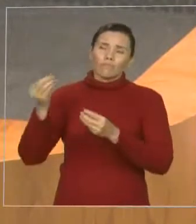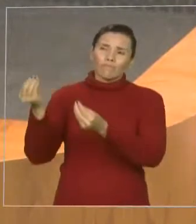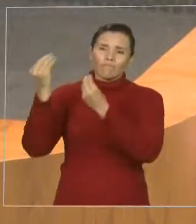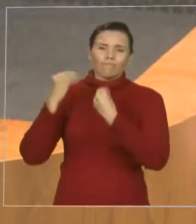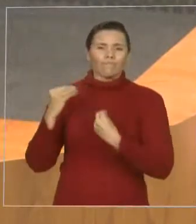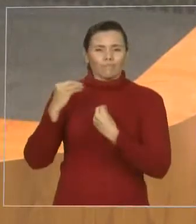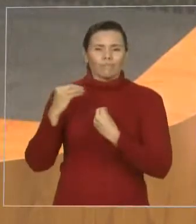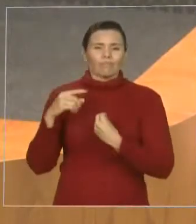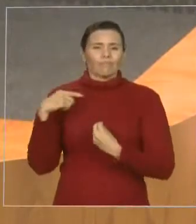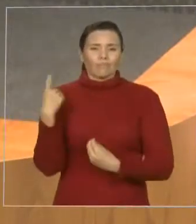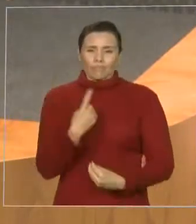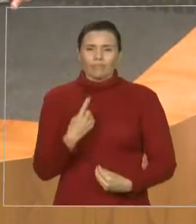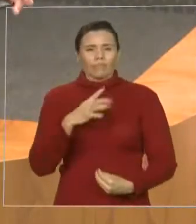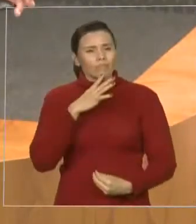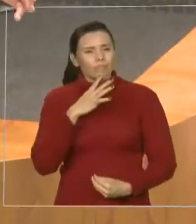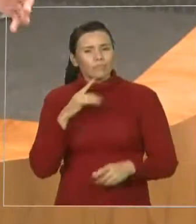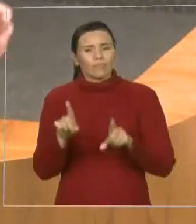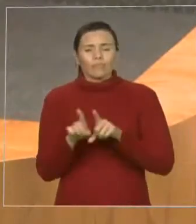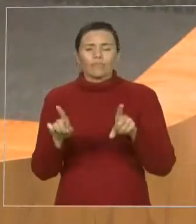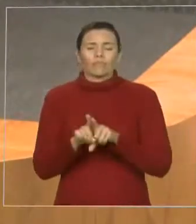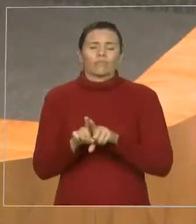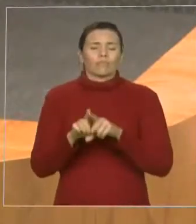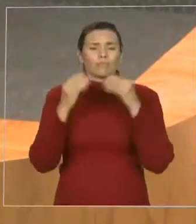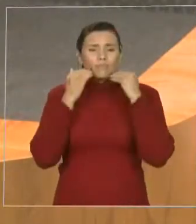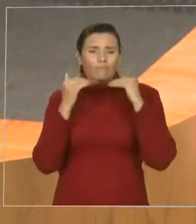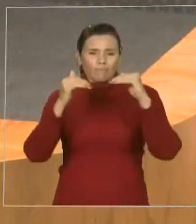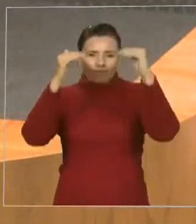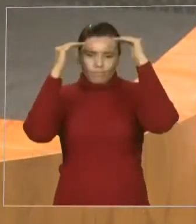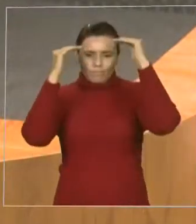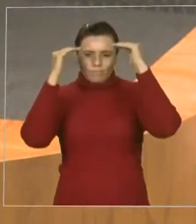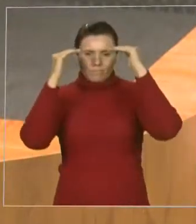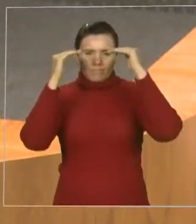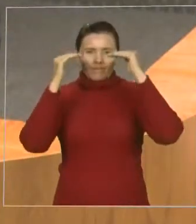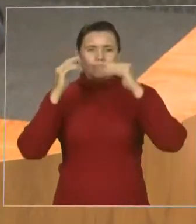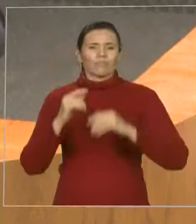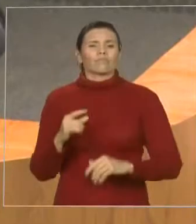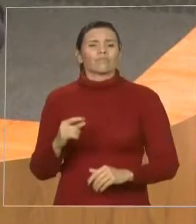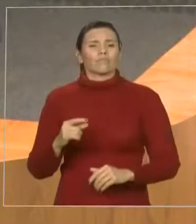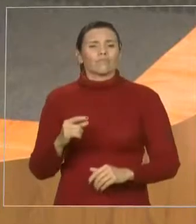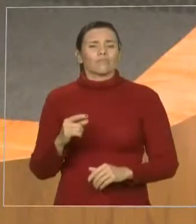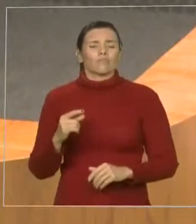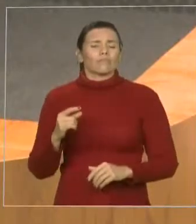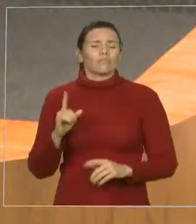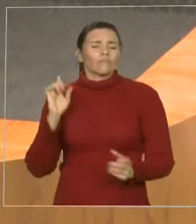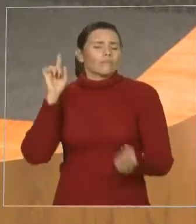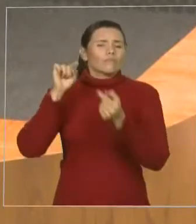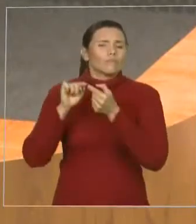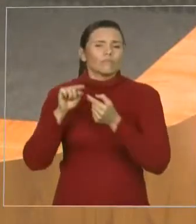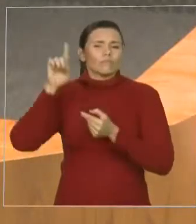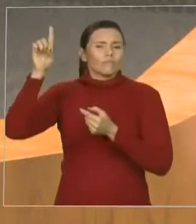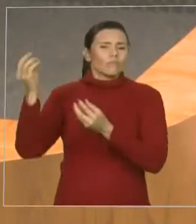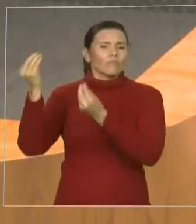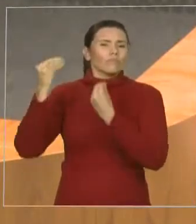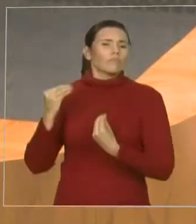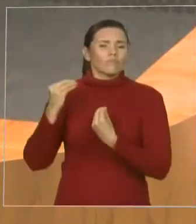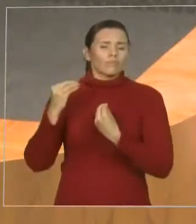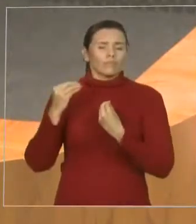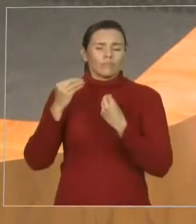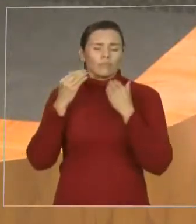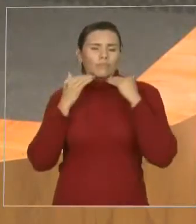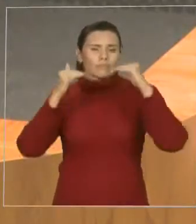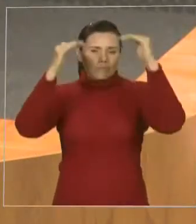melhor ainda o nosso próximo, porque aqueles que são as autoridades constituídas, que são constituídas por Deus,